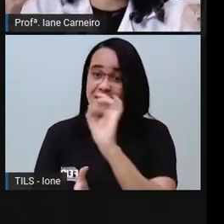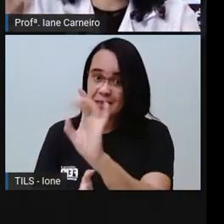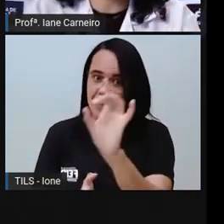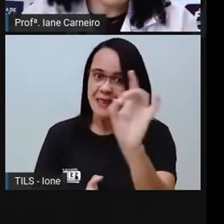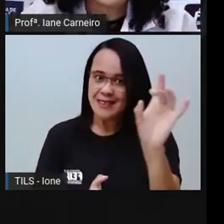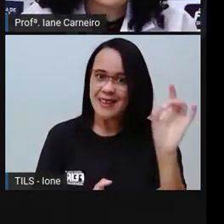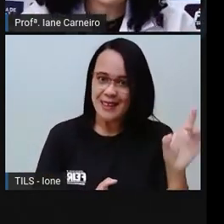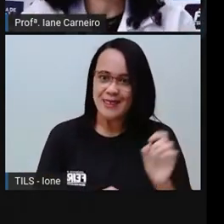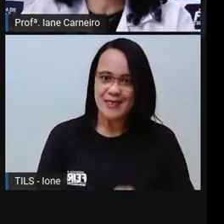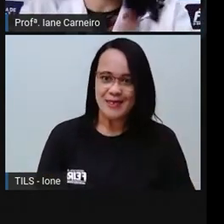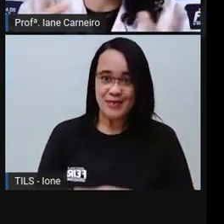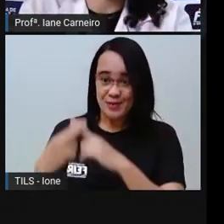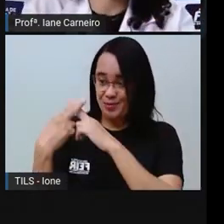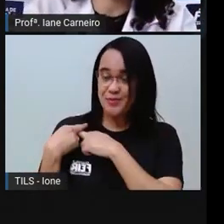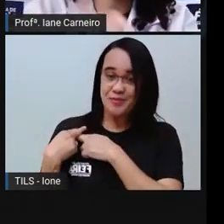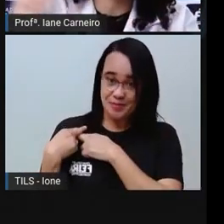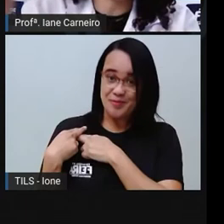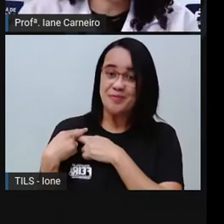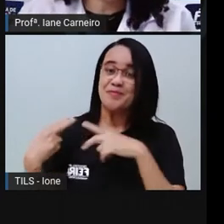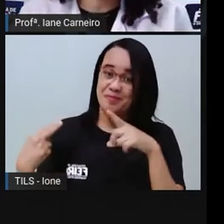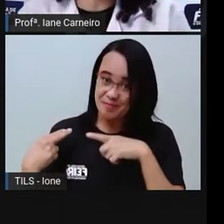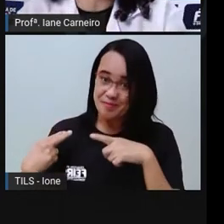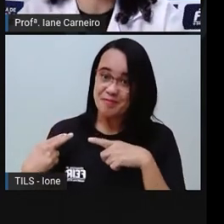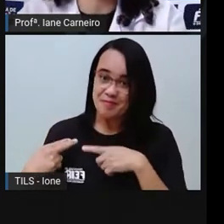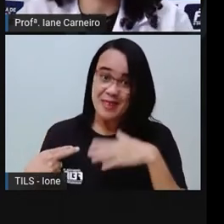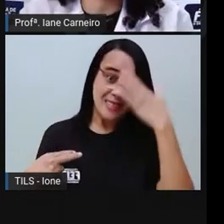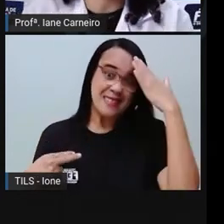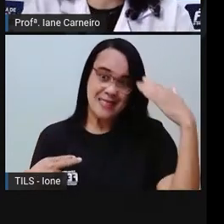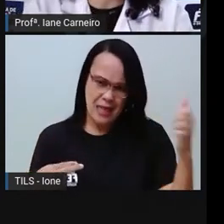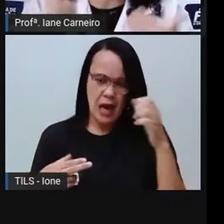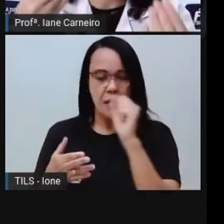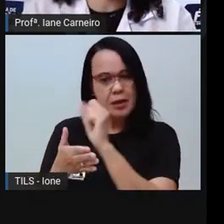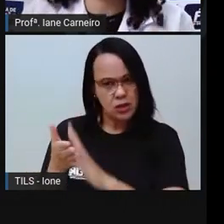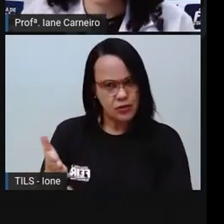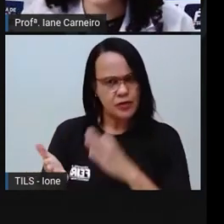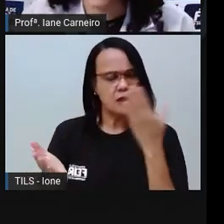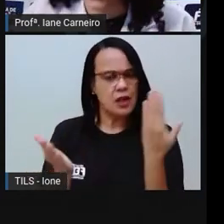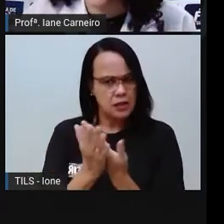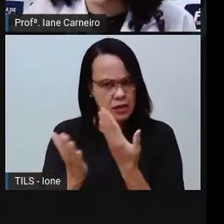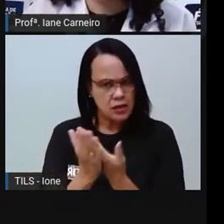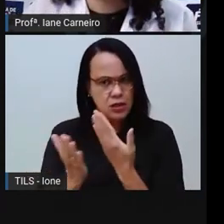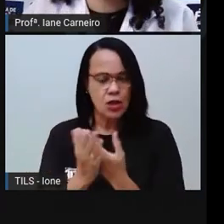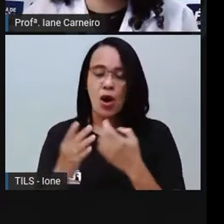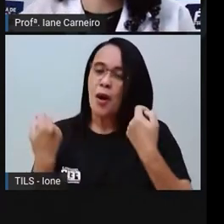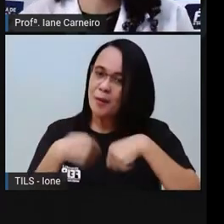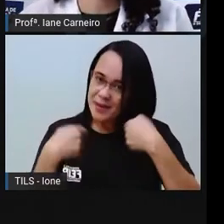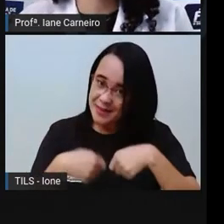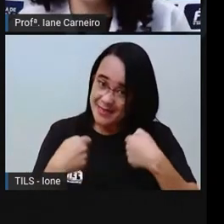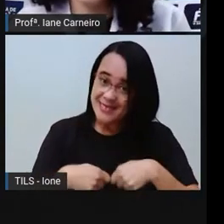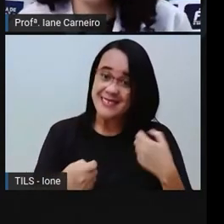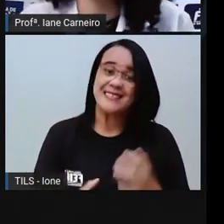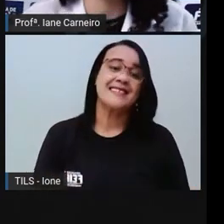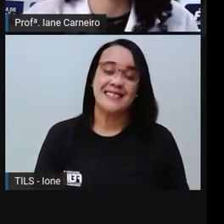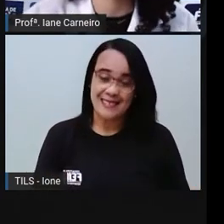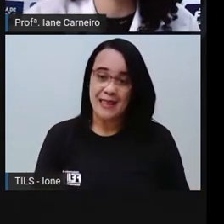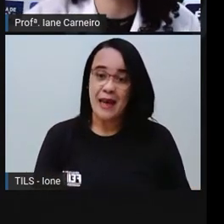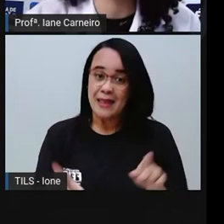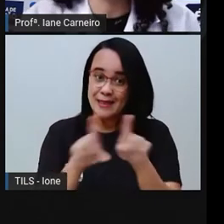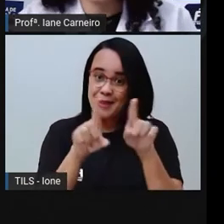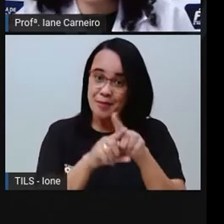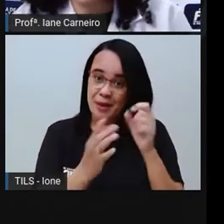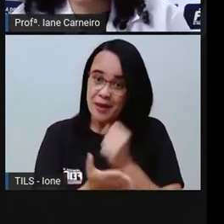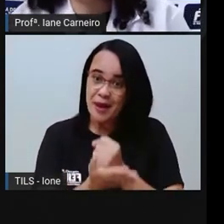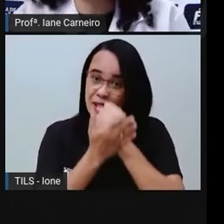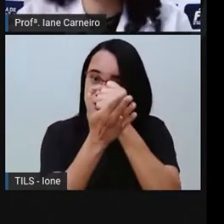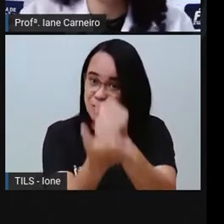que tem que fazer atividade, ela vai cumprir aquele acordo, né? Aquela regra naquele momento, né? E contribuir com a economia